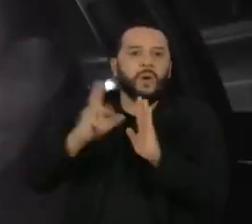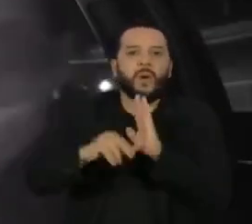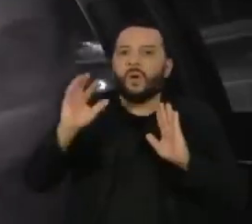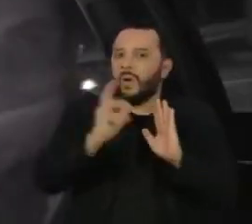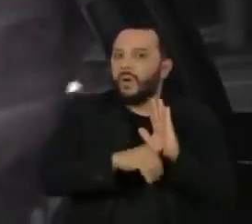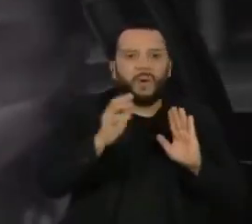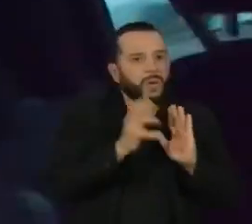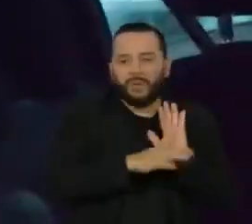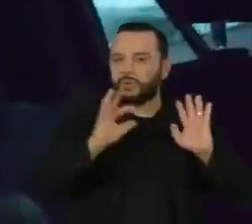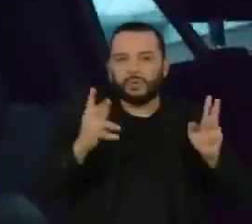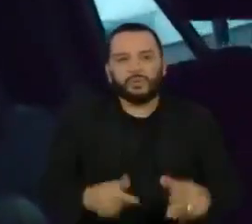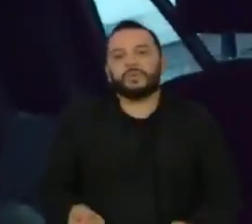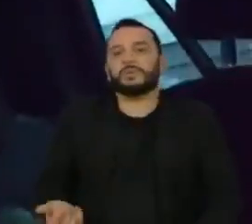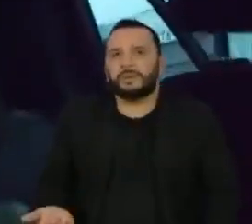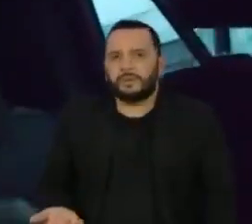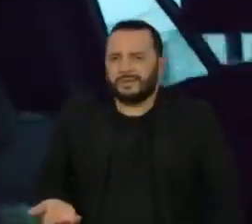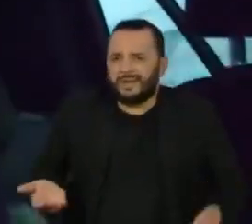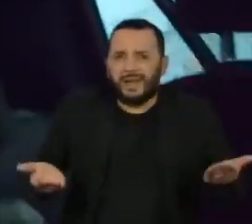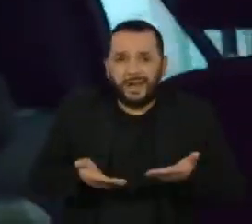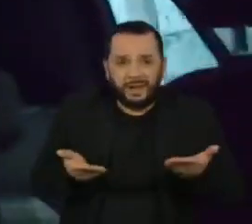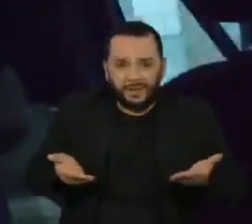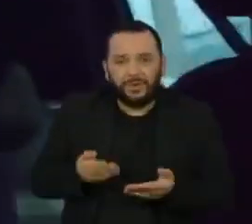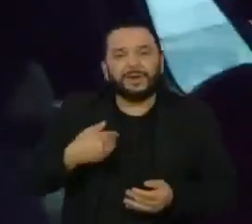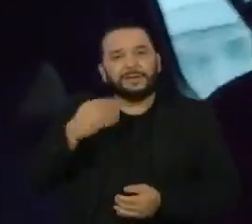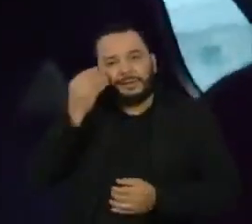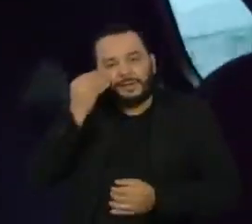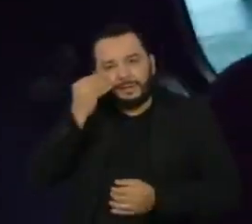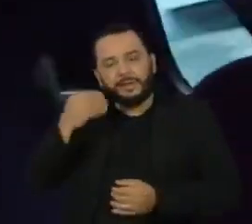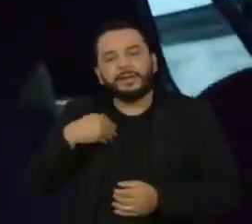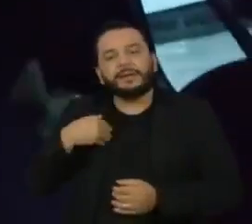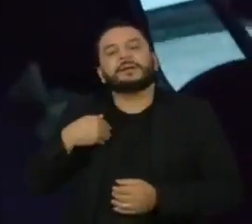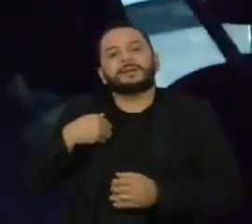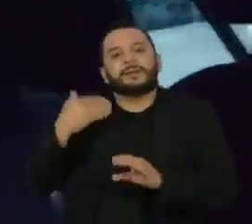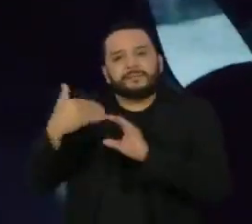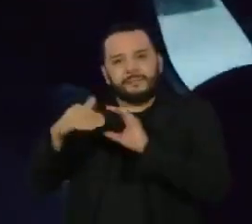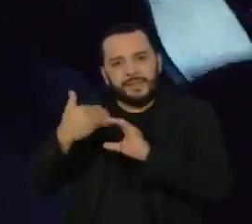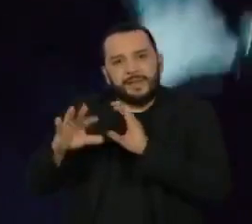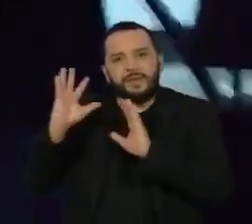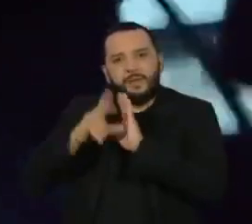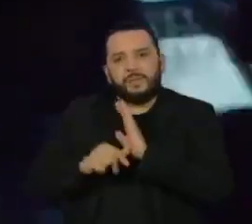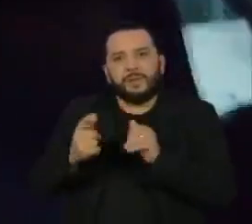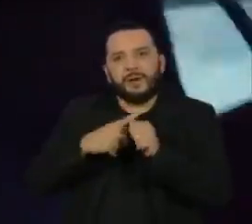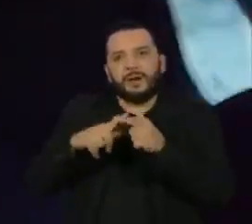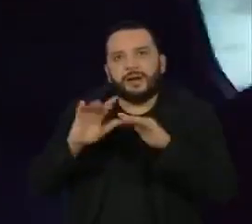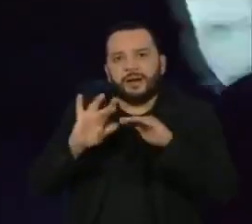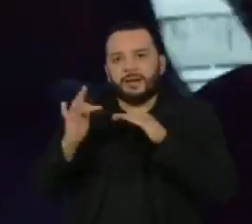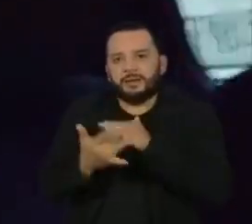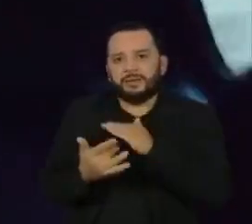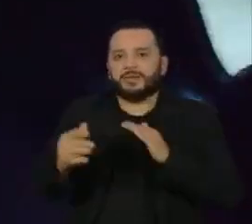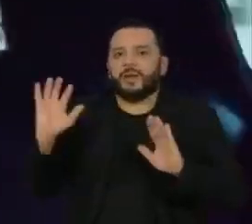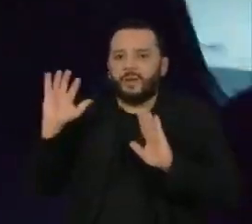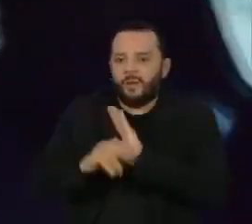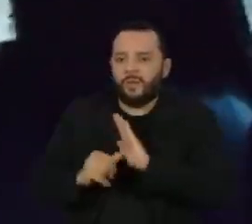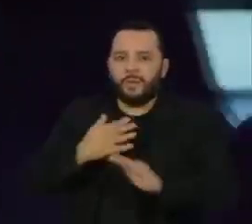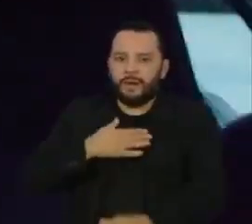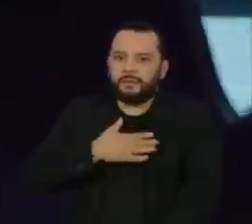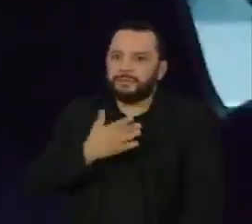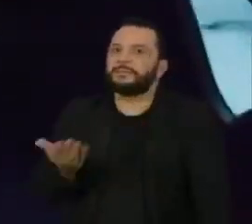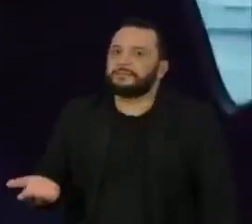Agora estão tentando hackear meus e-mails, minhas redes sociais, enfim, de uma certa forma,